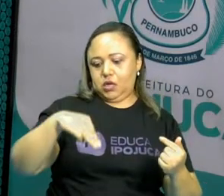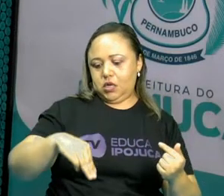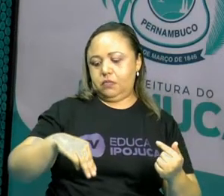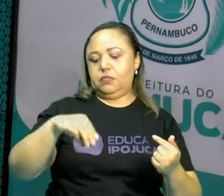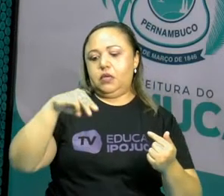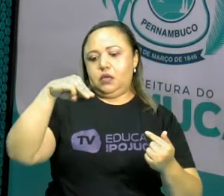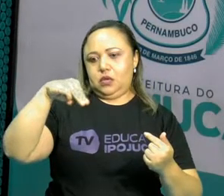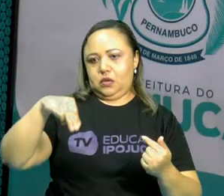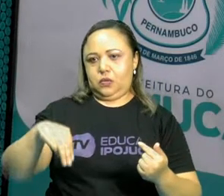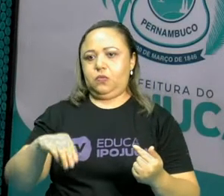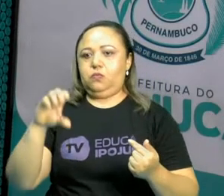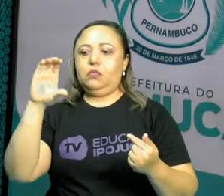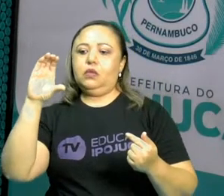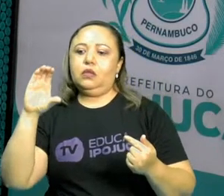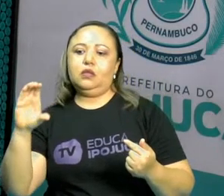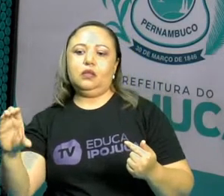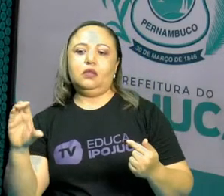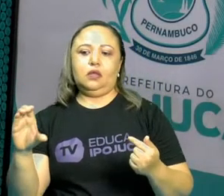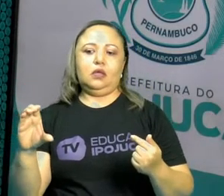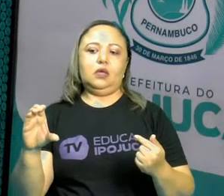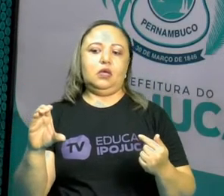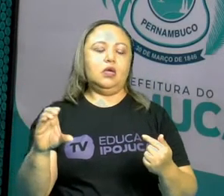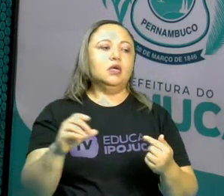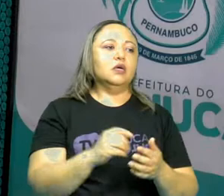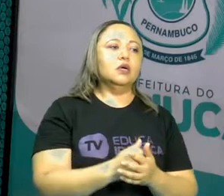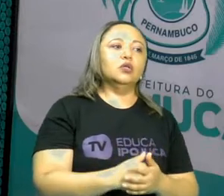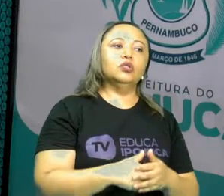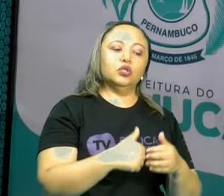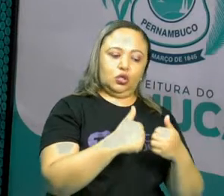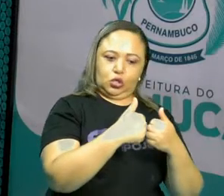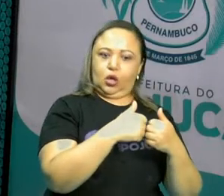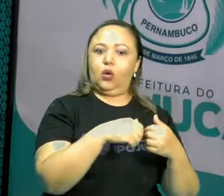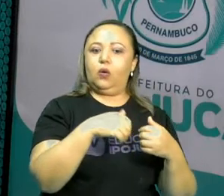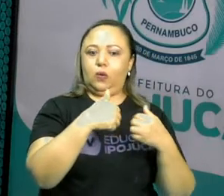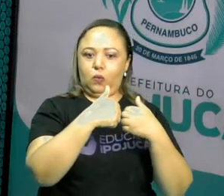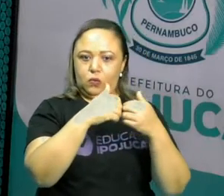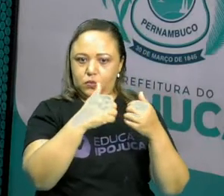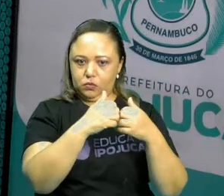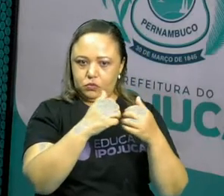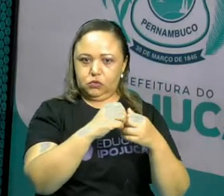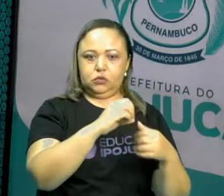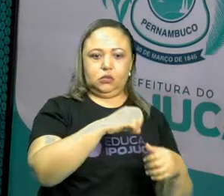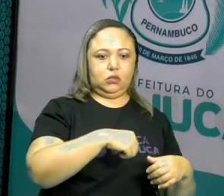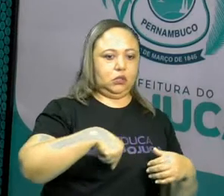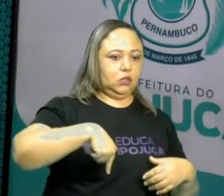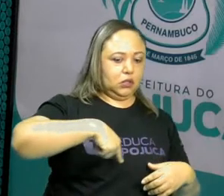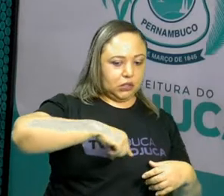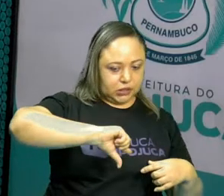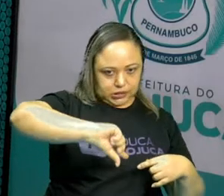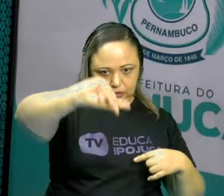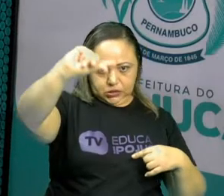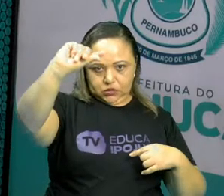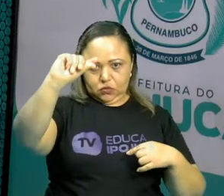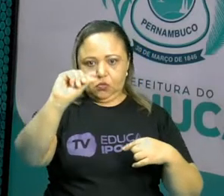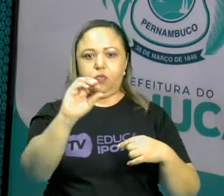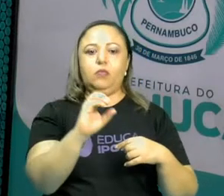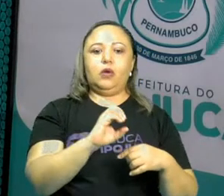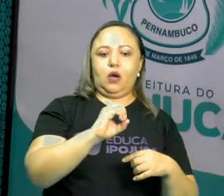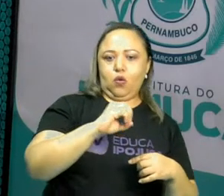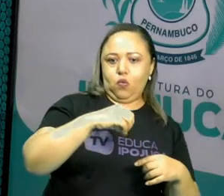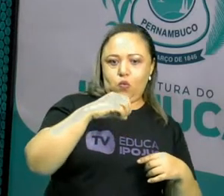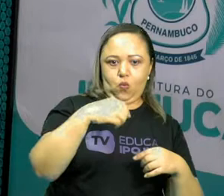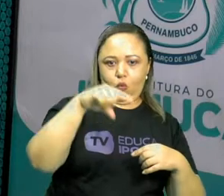ônibus que atende Nossa Senhora do Ó saiu ao mesmo tempo do múltiplo que atende Camela.